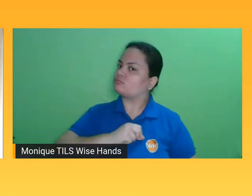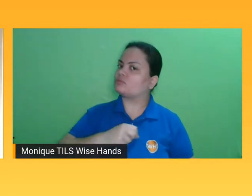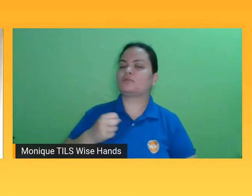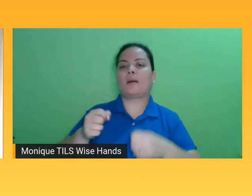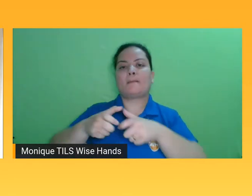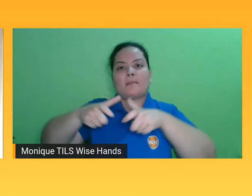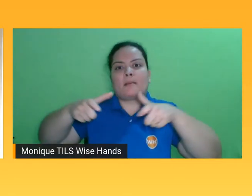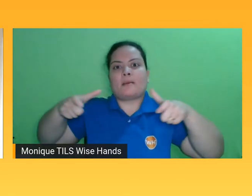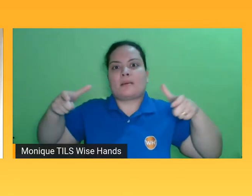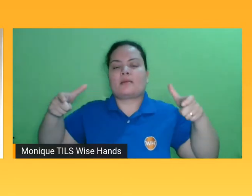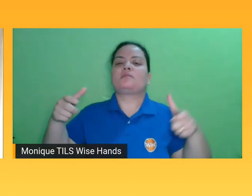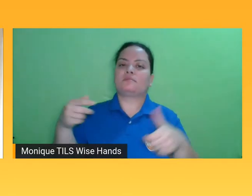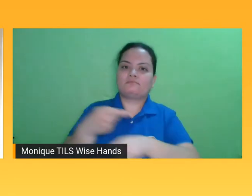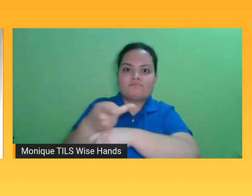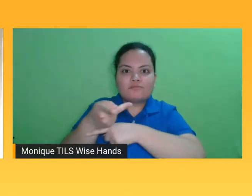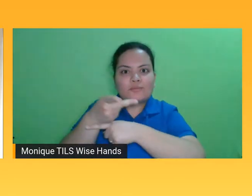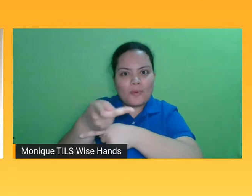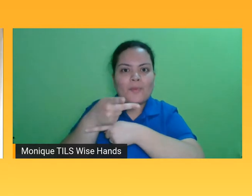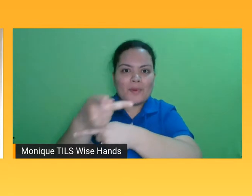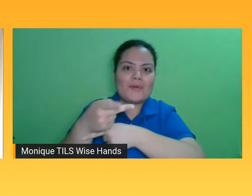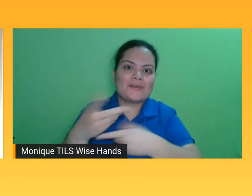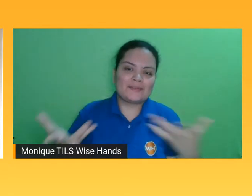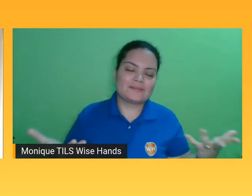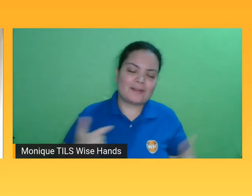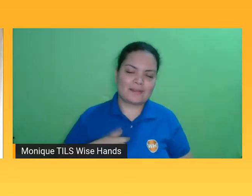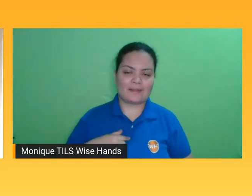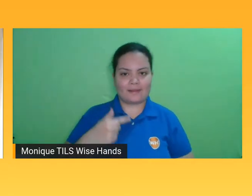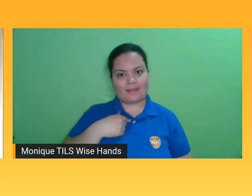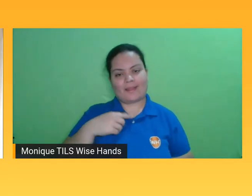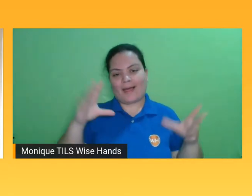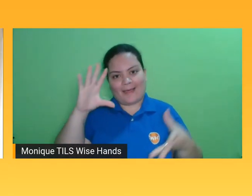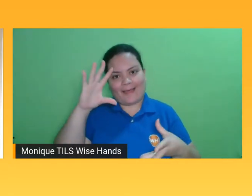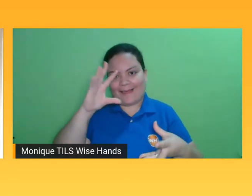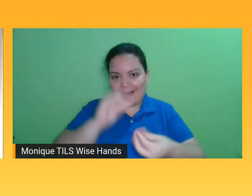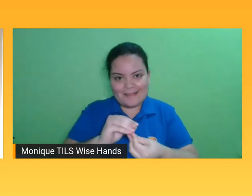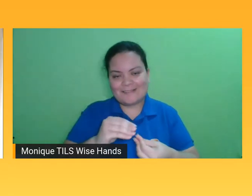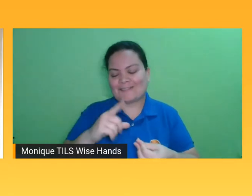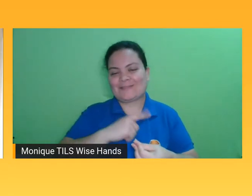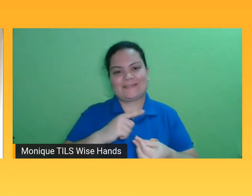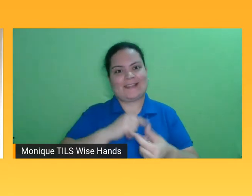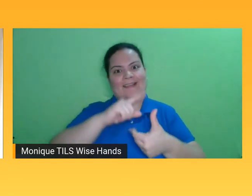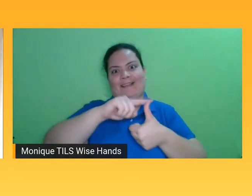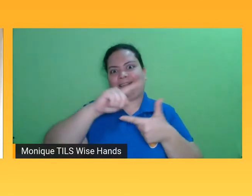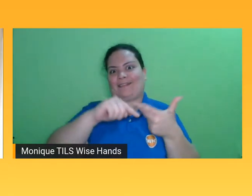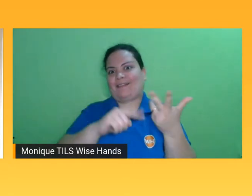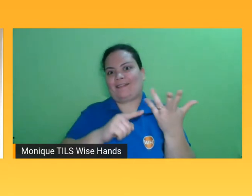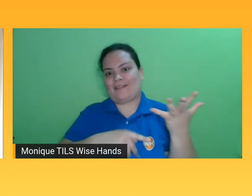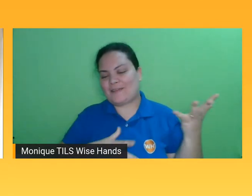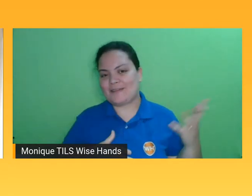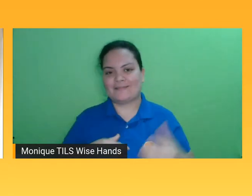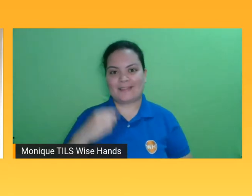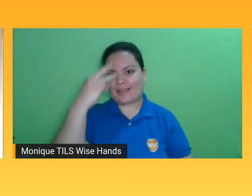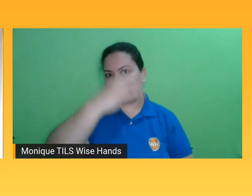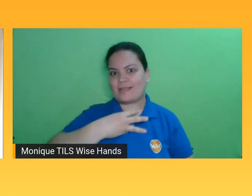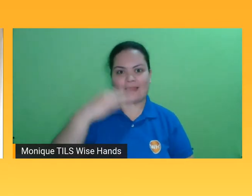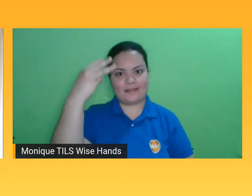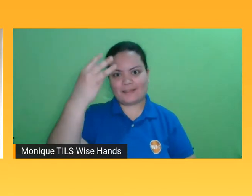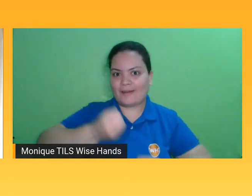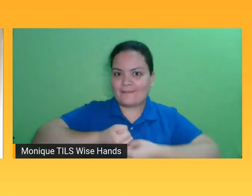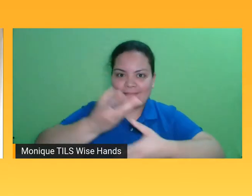nessa introdução, tem muita coisa pra falar de e-book e audiobook, produção, vendas, modelos de negócio, podia ficar três horas aqui,